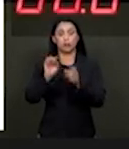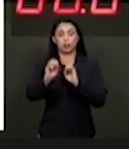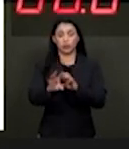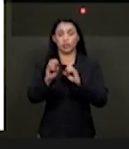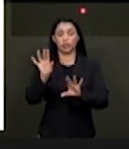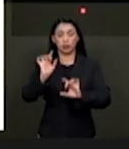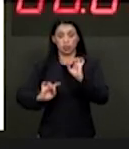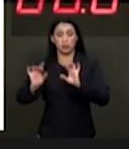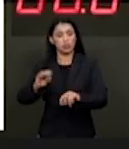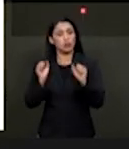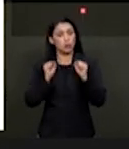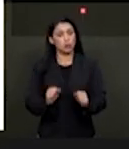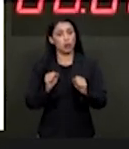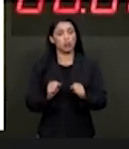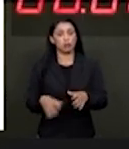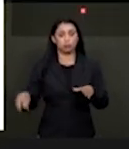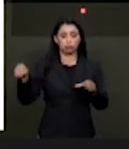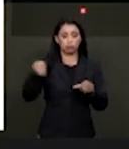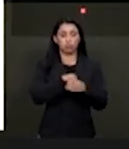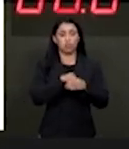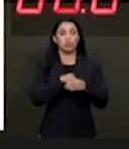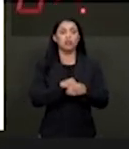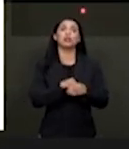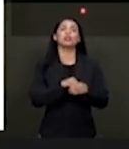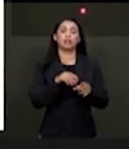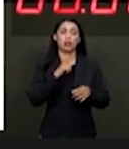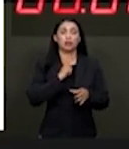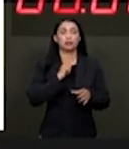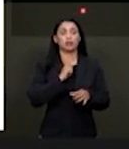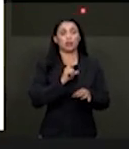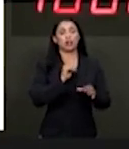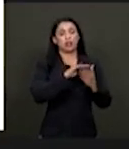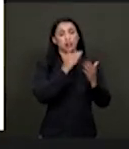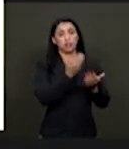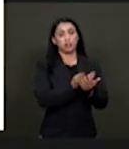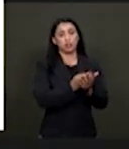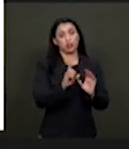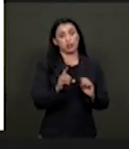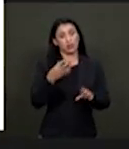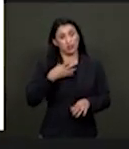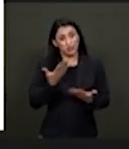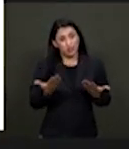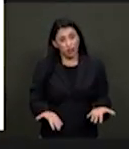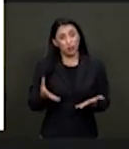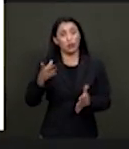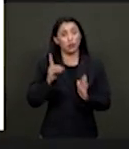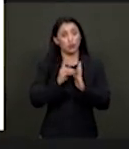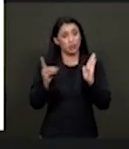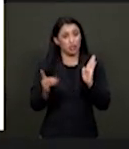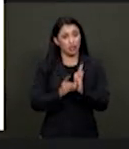do processo escolar inclusivo. Por fim, entendemos que o decreto 10.502 de